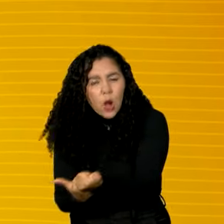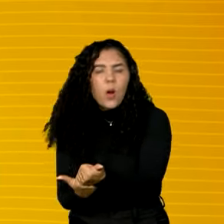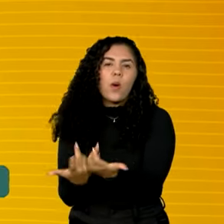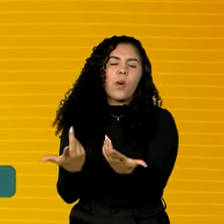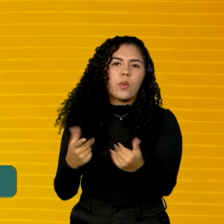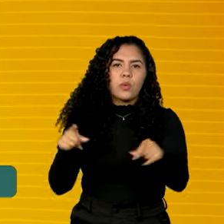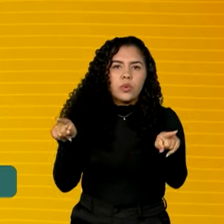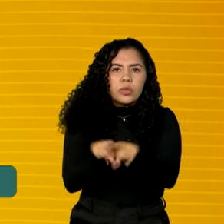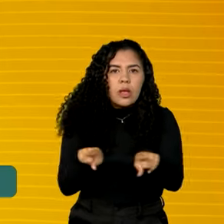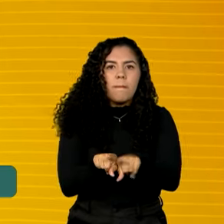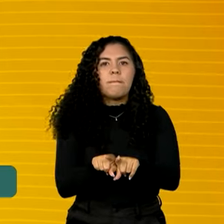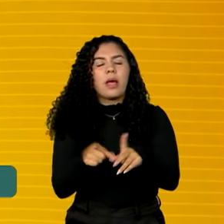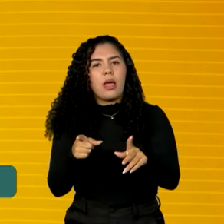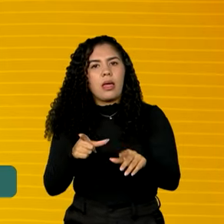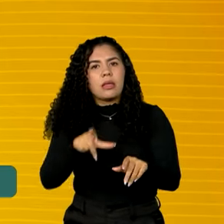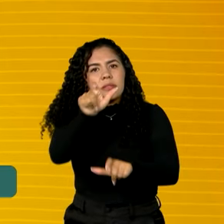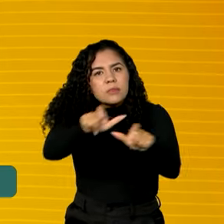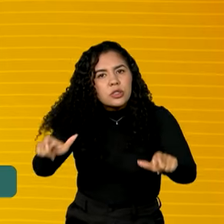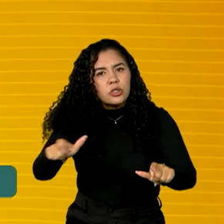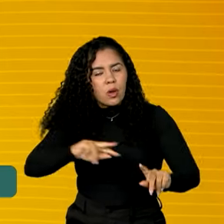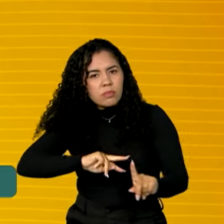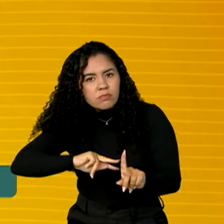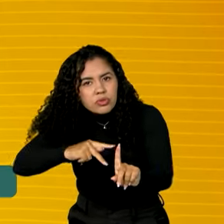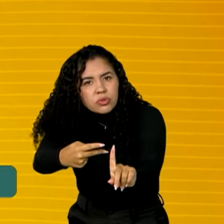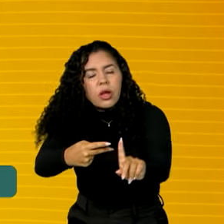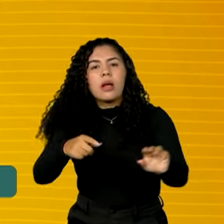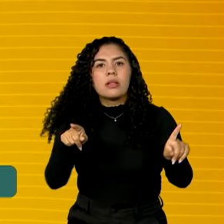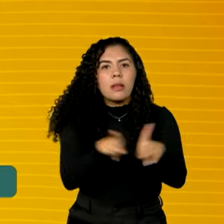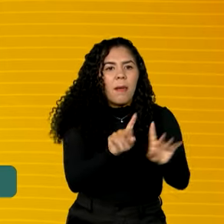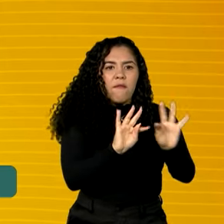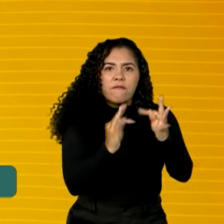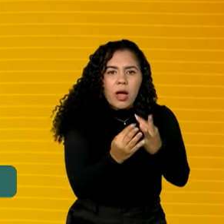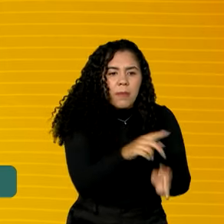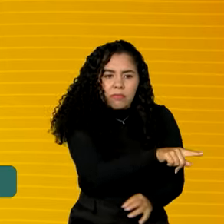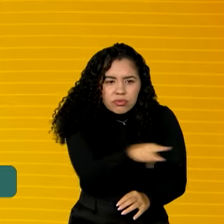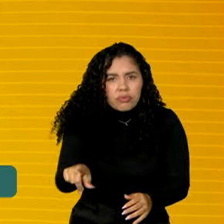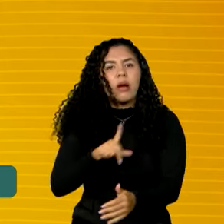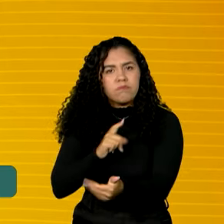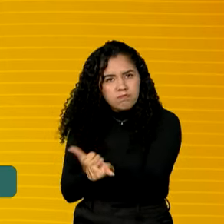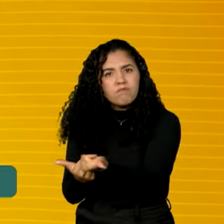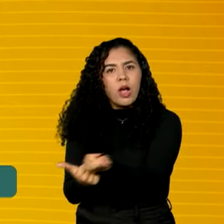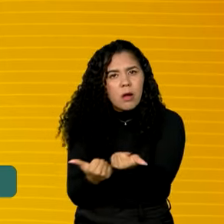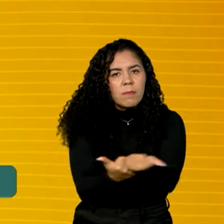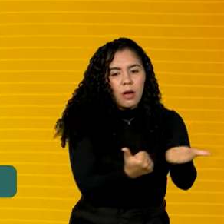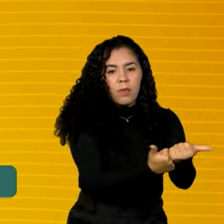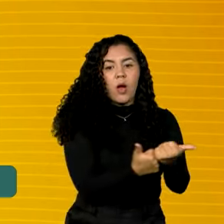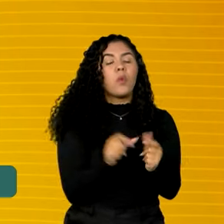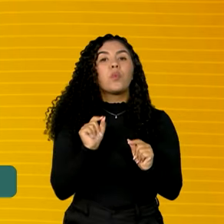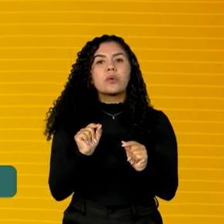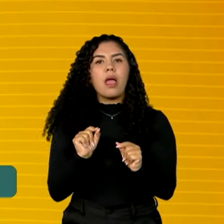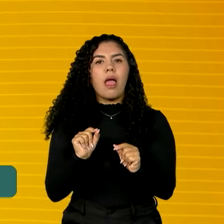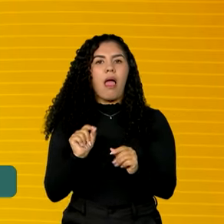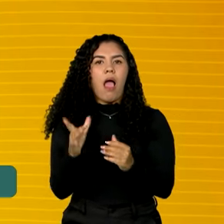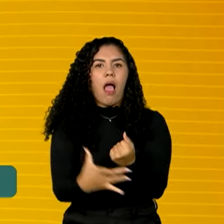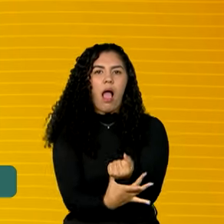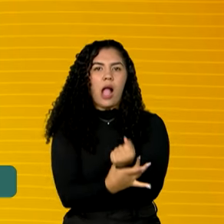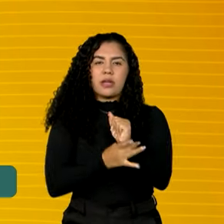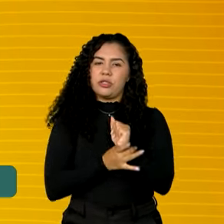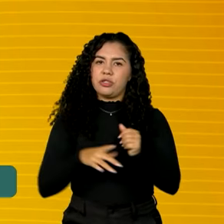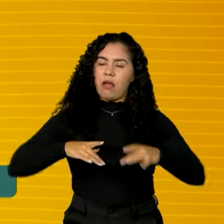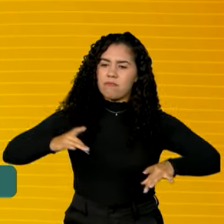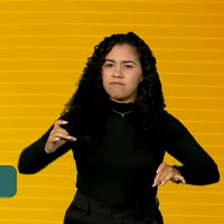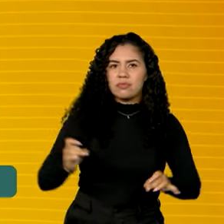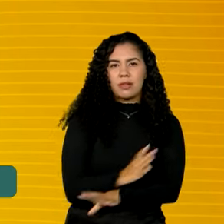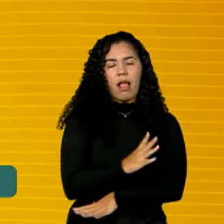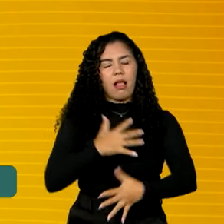doadores, receptores e suas famílias, bem como para garantir a integridade, a